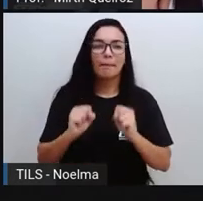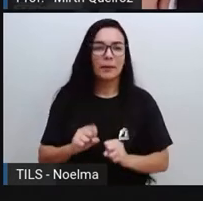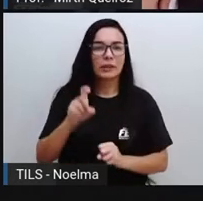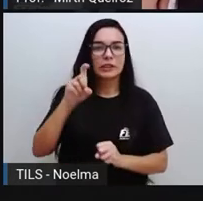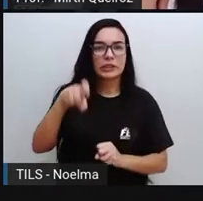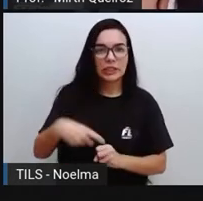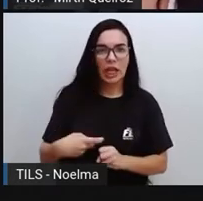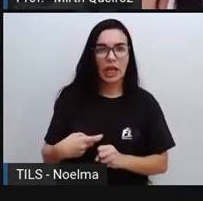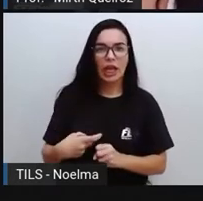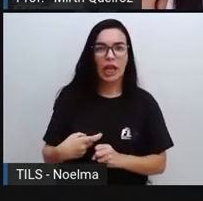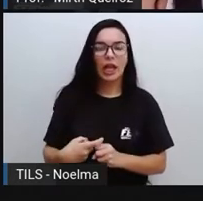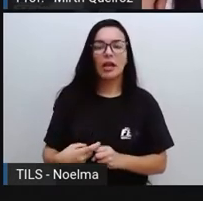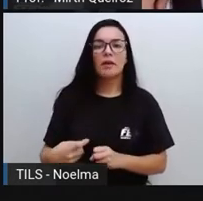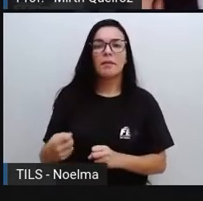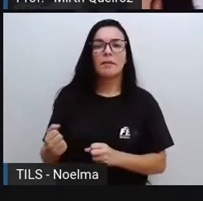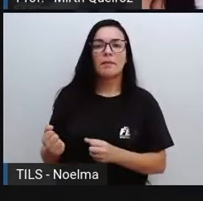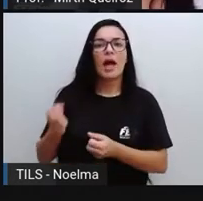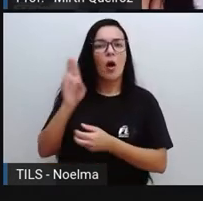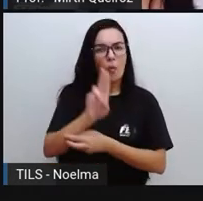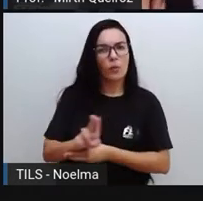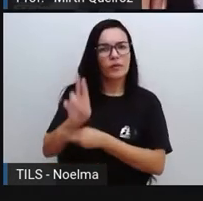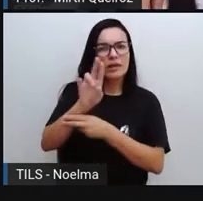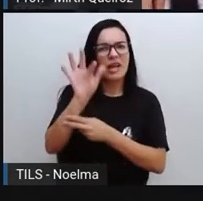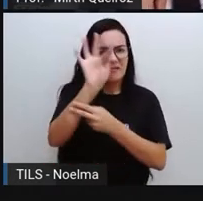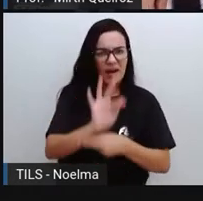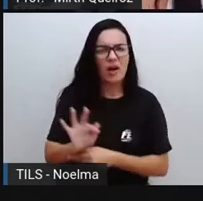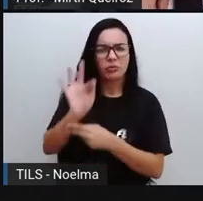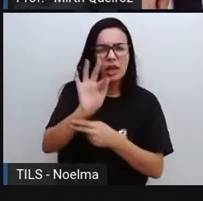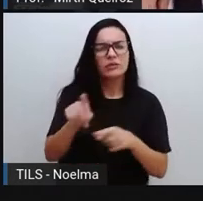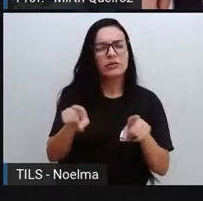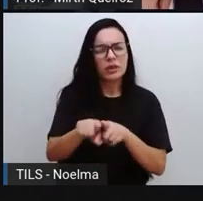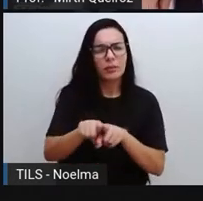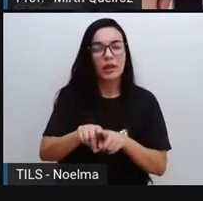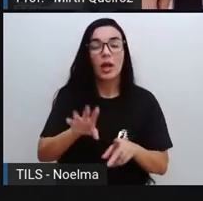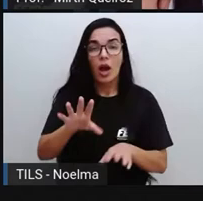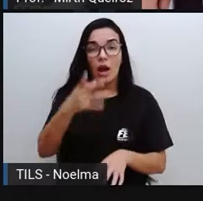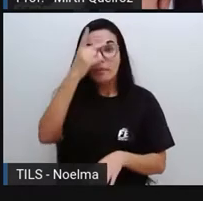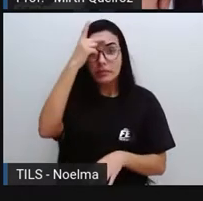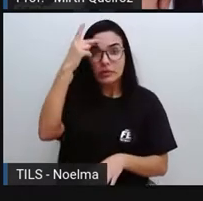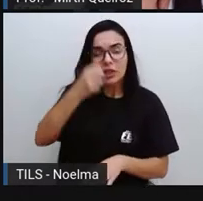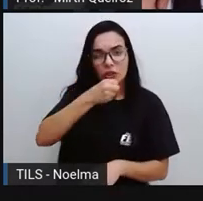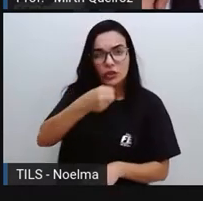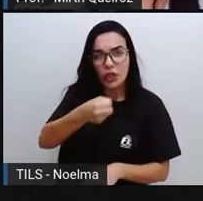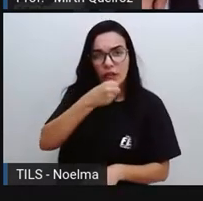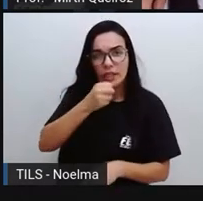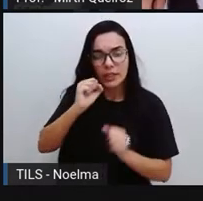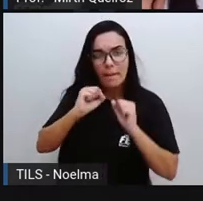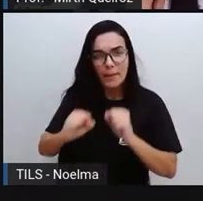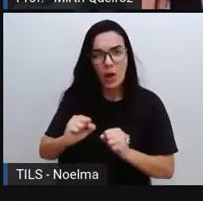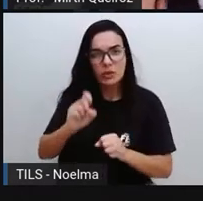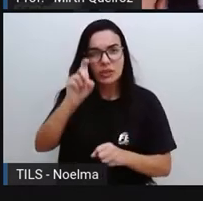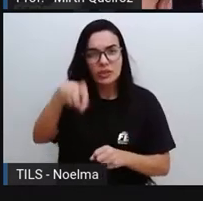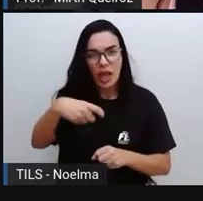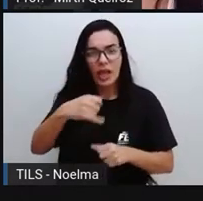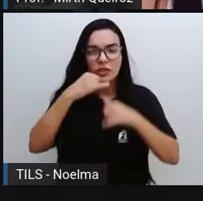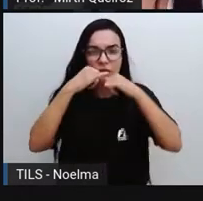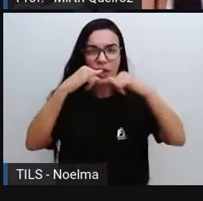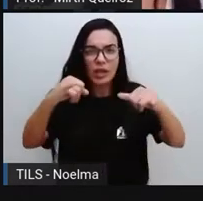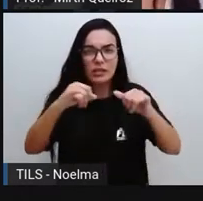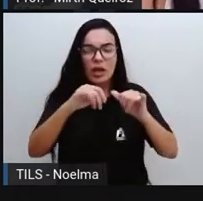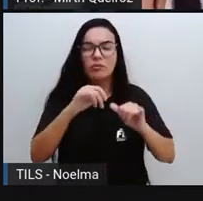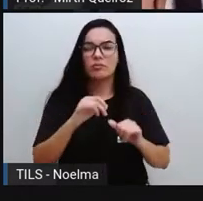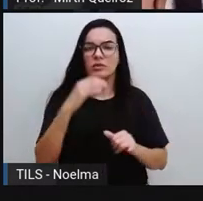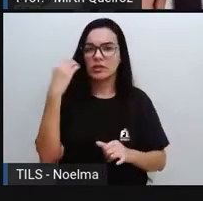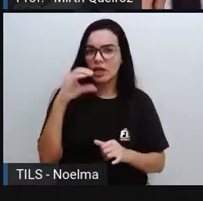na academia, nas universidades? Também pode ser. Um jornalista pode produzir um texto de divulgação científica? Pode sim.